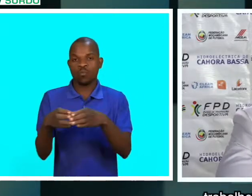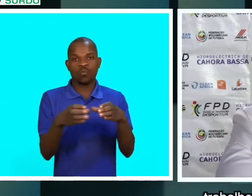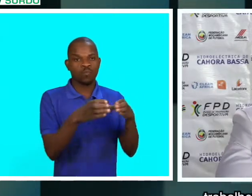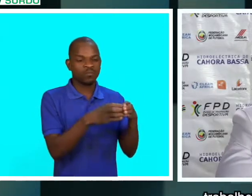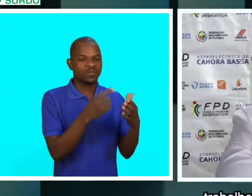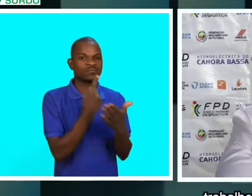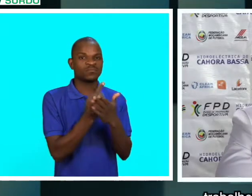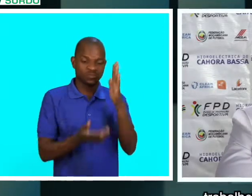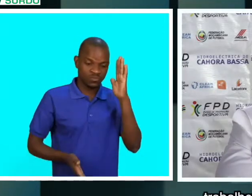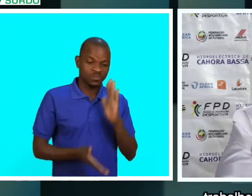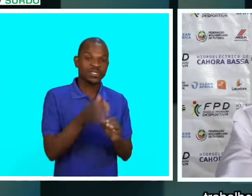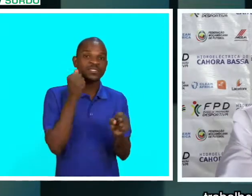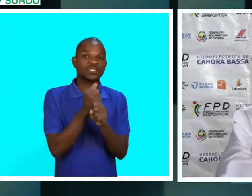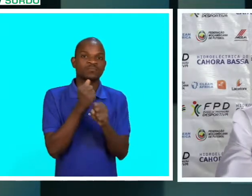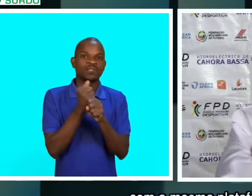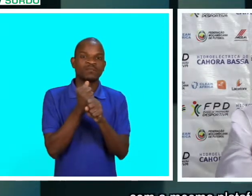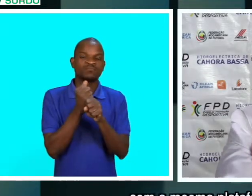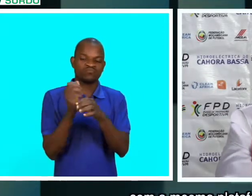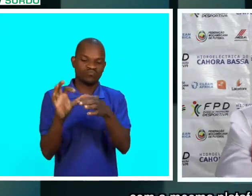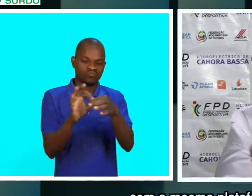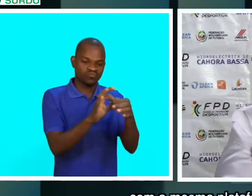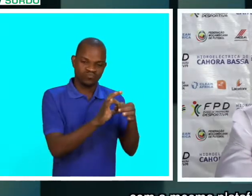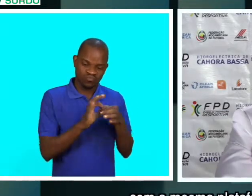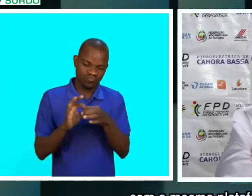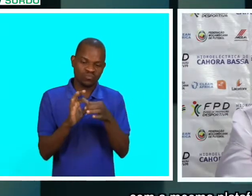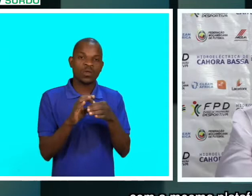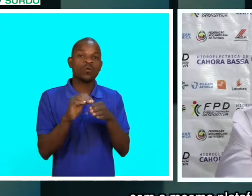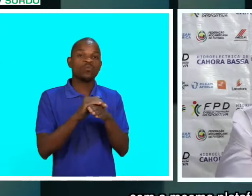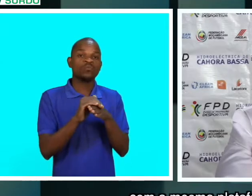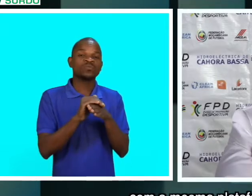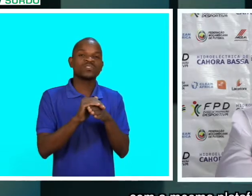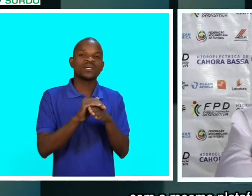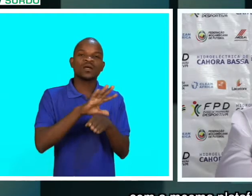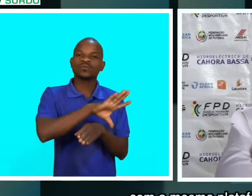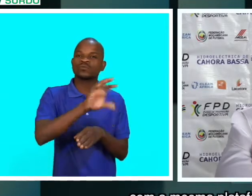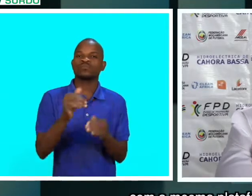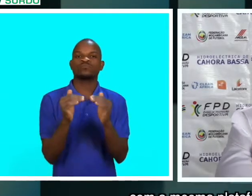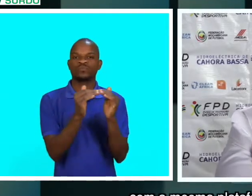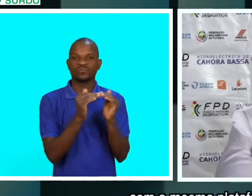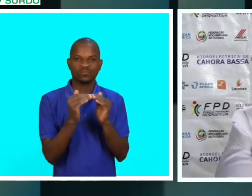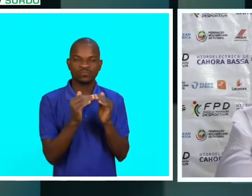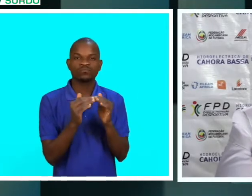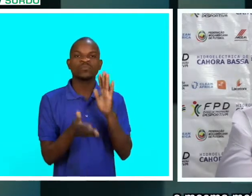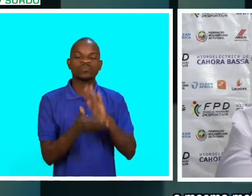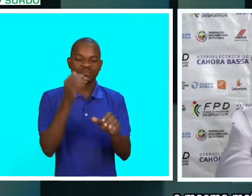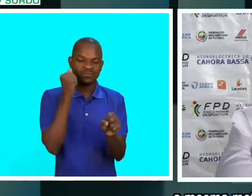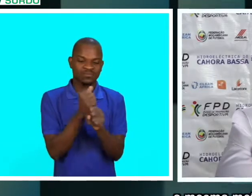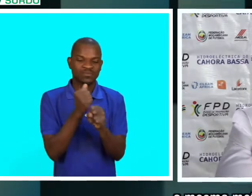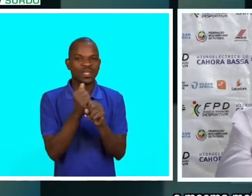trabalharem exatamente nos mesmos processos, com a mesma plataforma, ou seja, os mesmos conteúdos de trabalho,